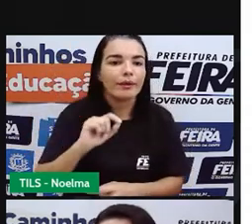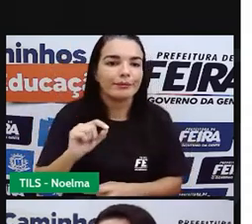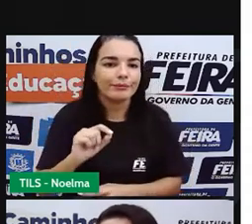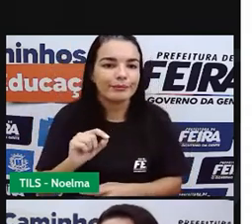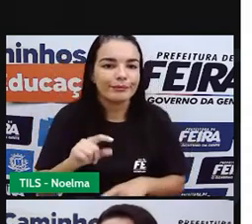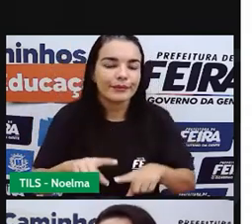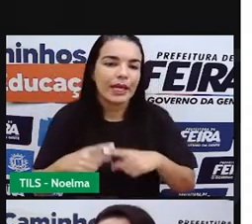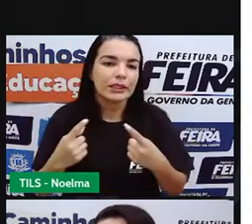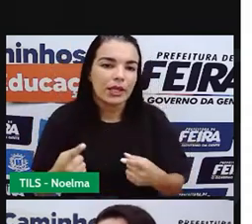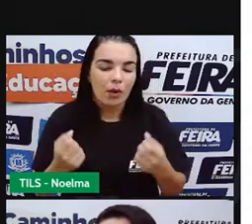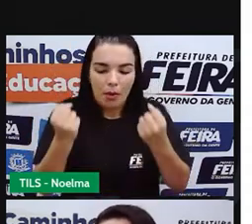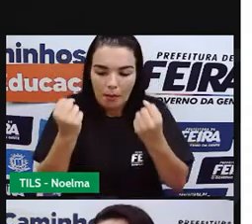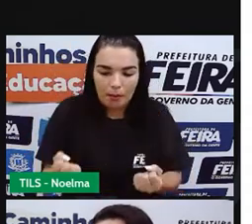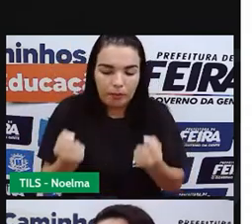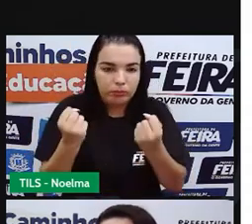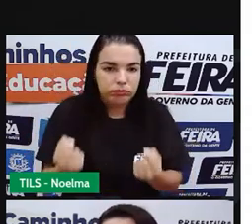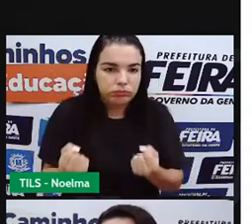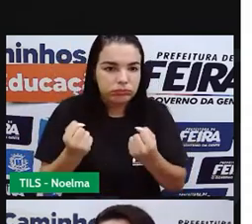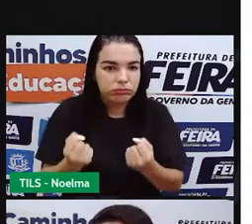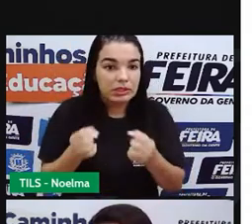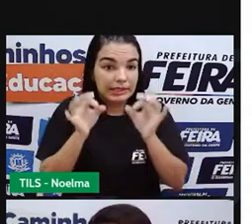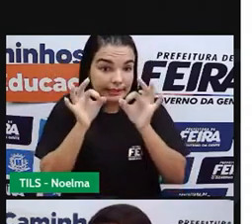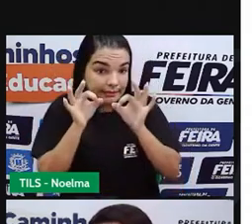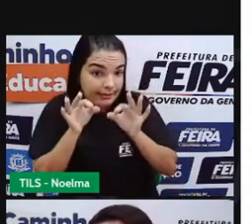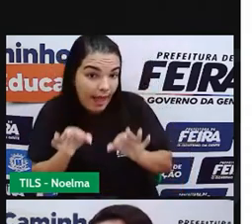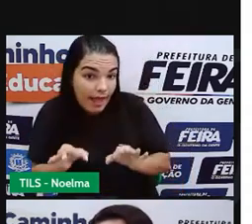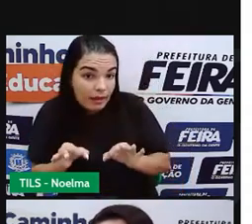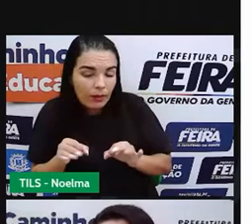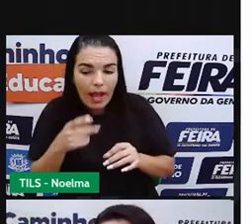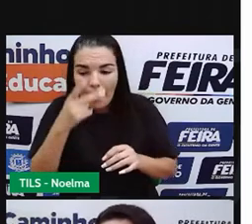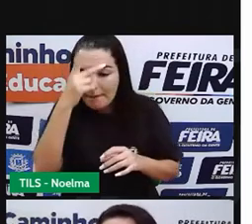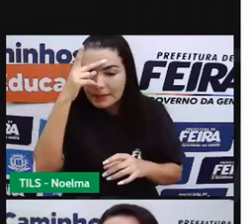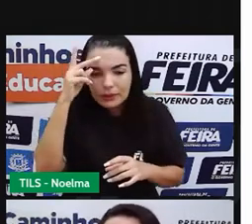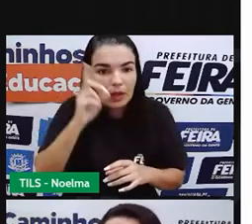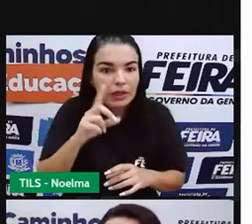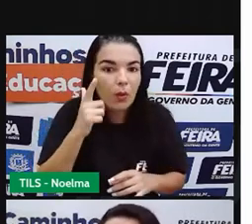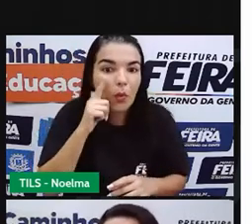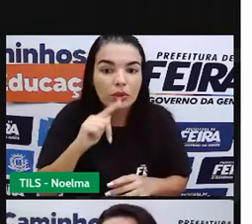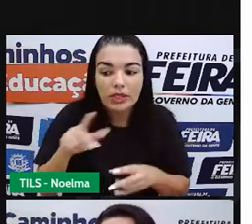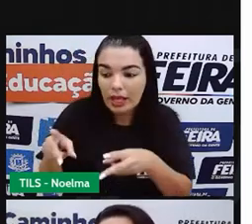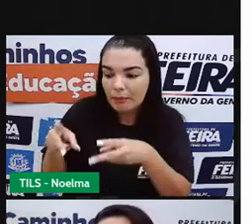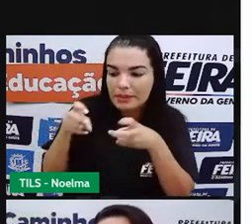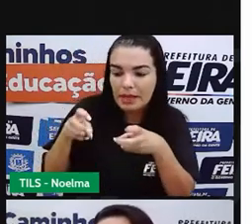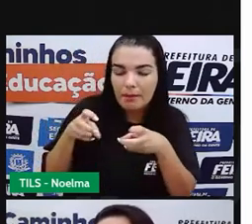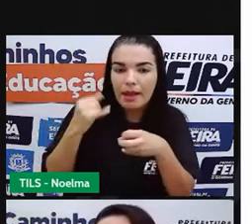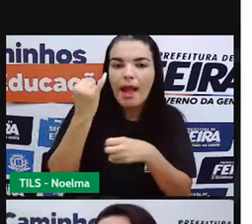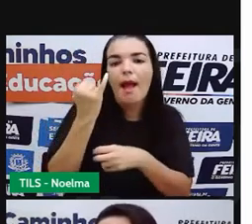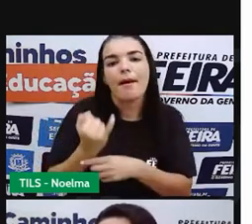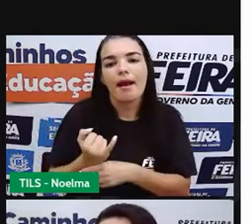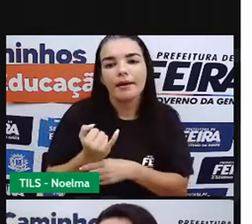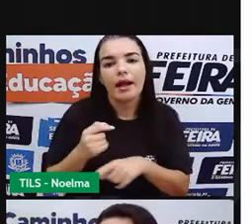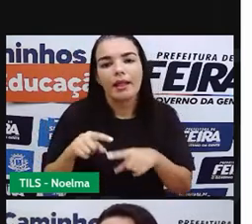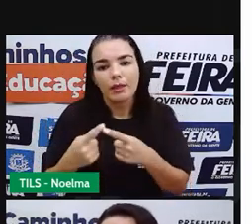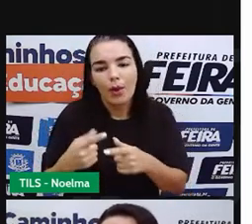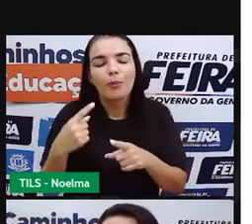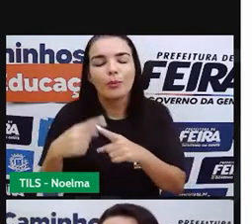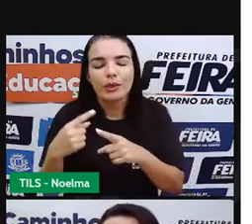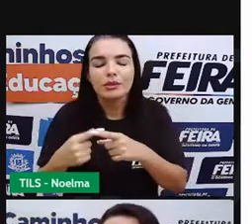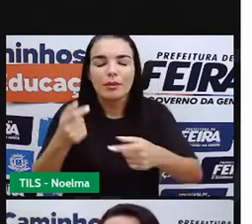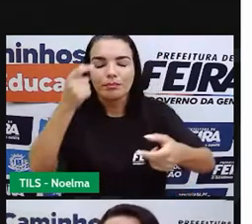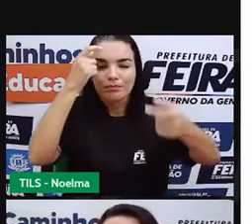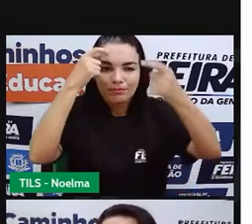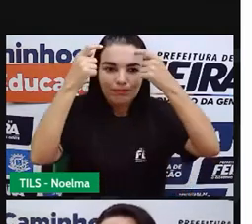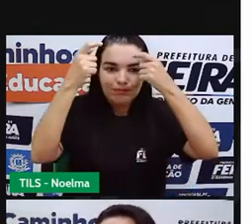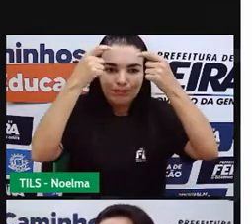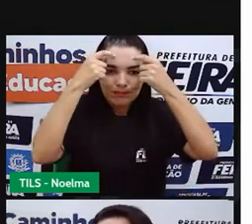Mesmo tendo o peso ideal, a pessoa não consegue se enxergar dessa forma. E assim, são os estudos alimentares que vão ter